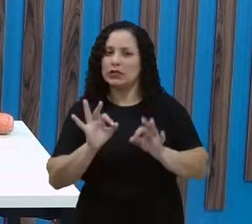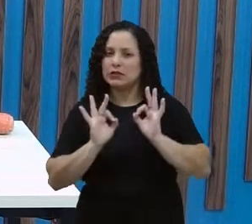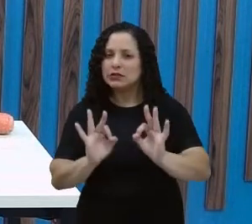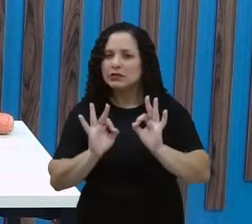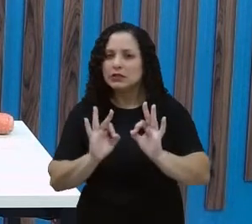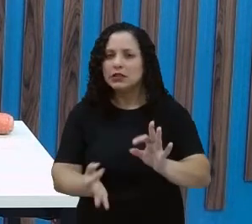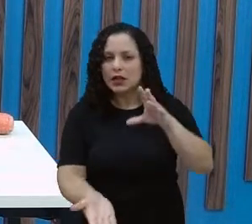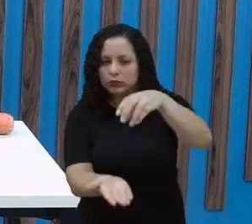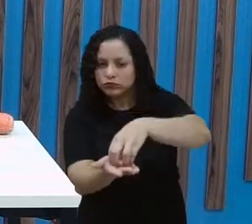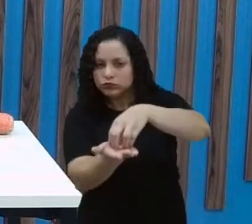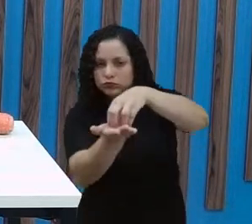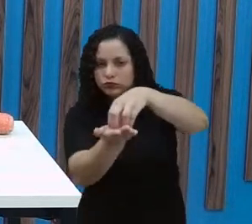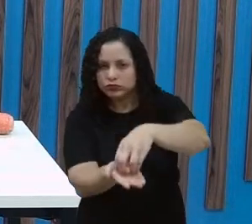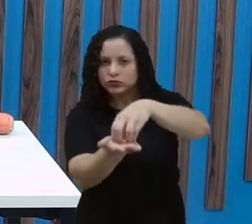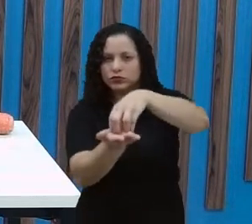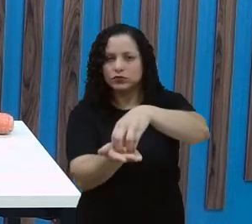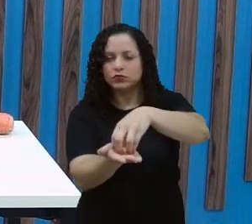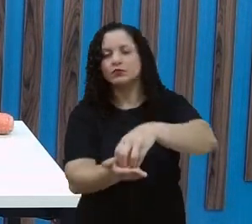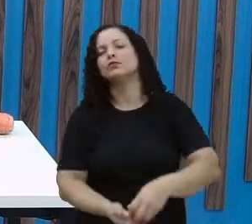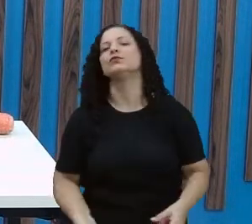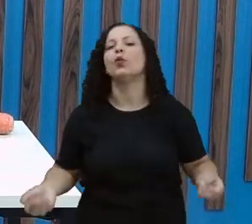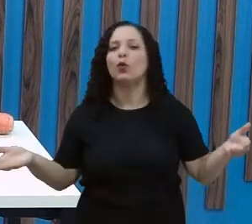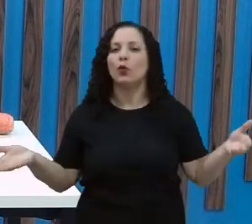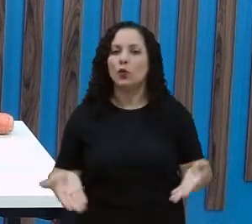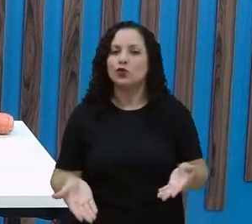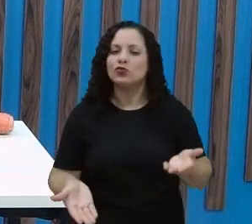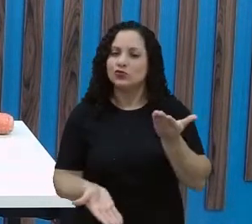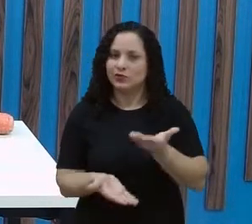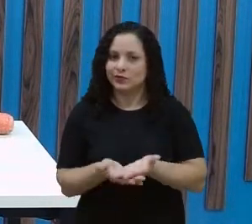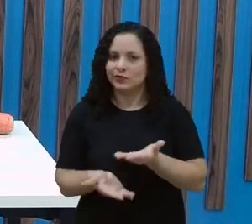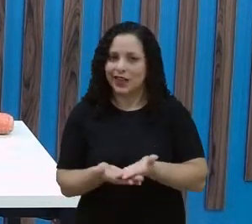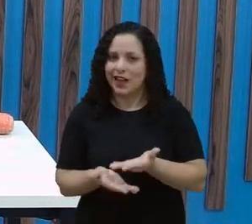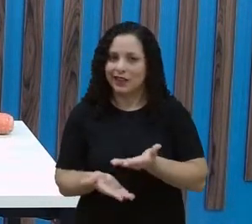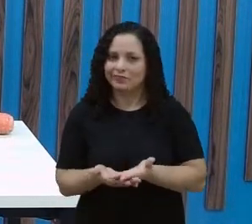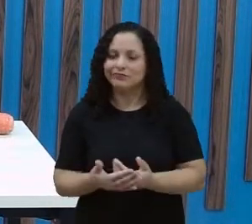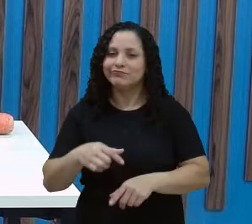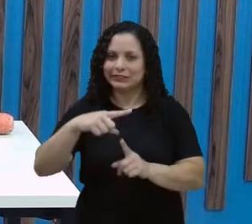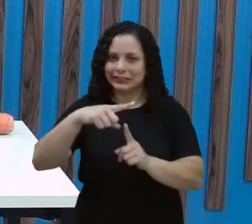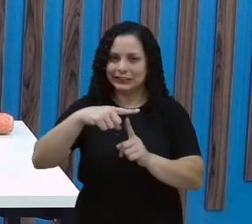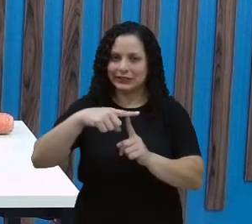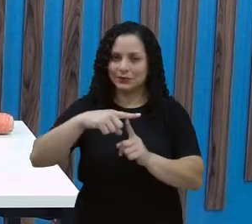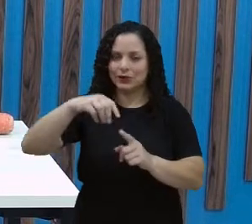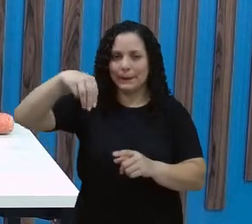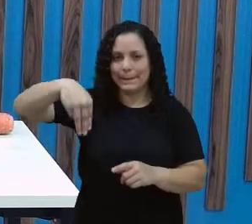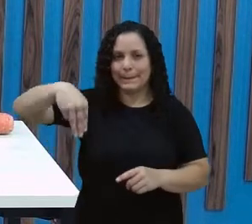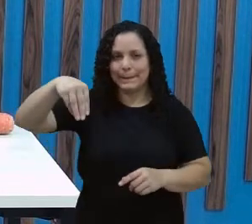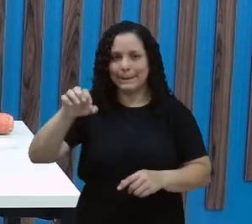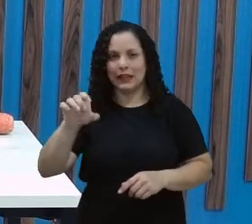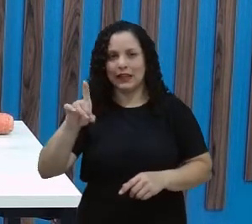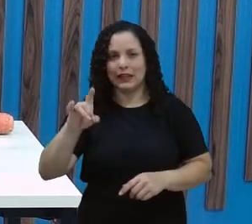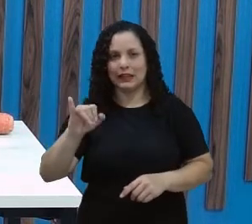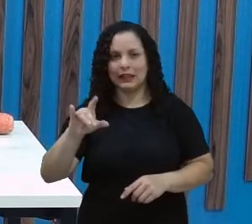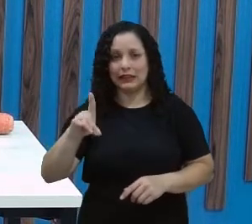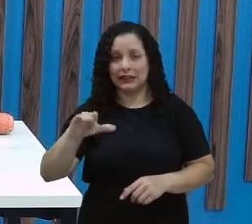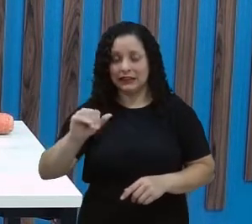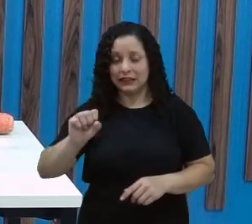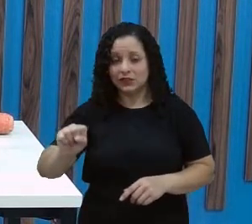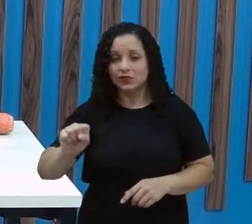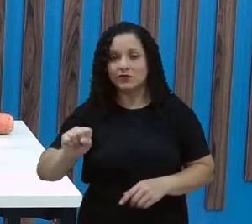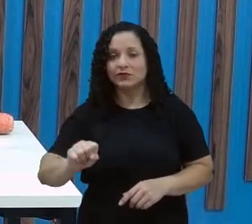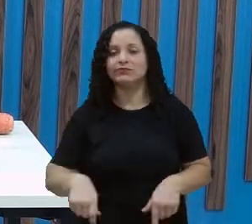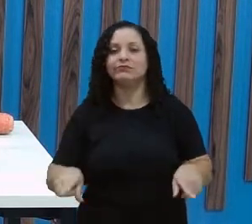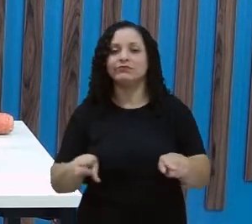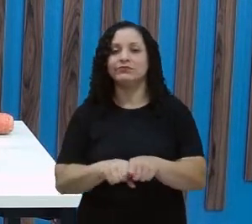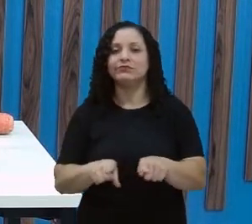não padronizada. Mas hoje, trabalhamos um pouquinho mais sobre medida padronizada e fizemos, no